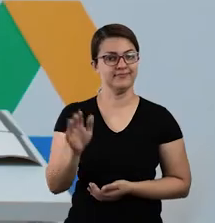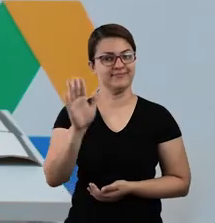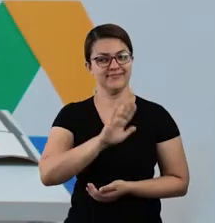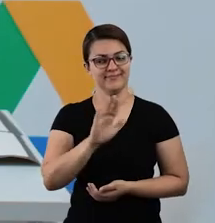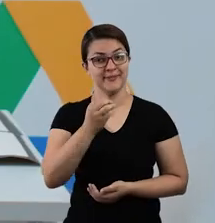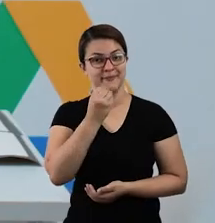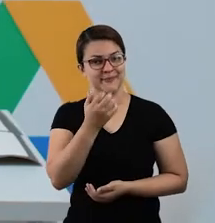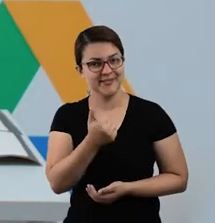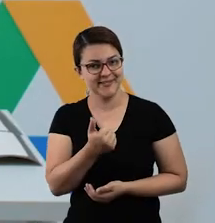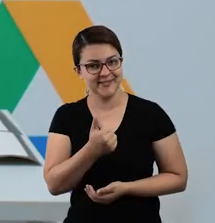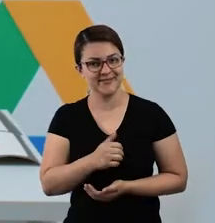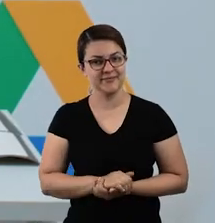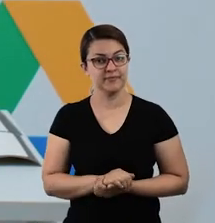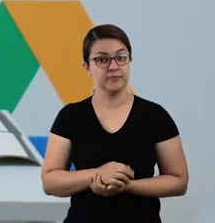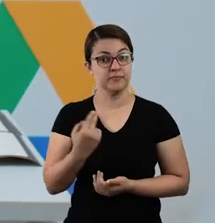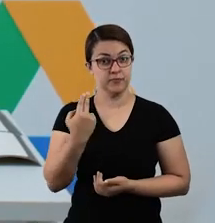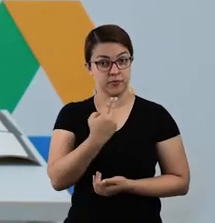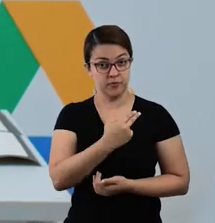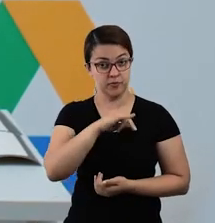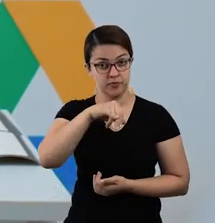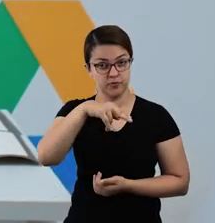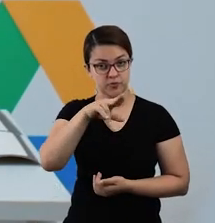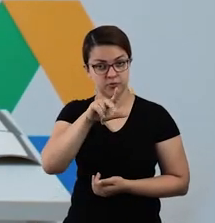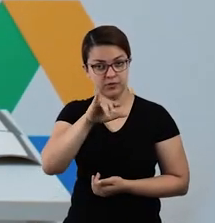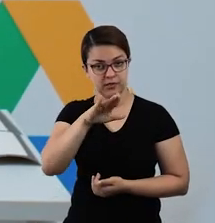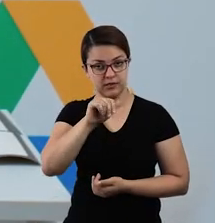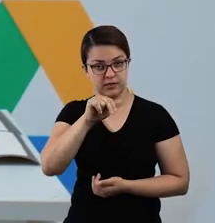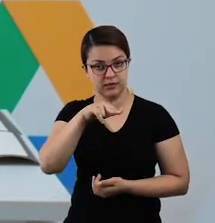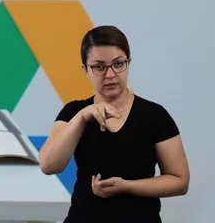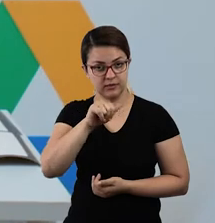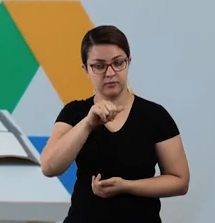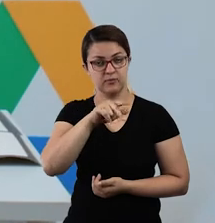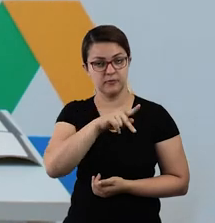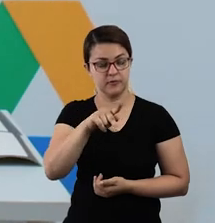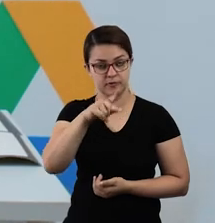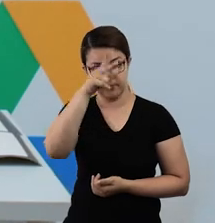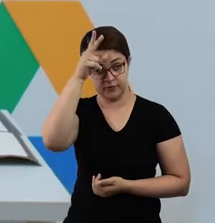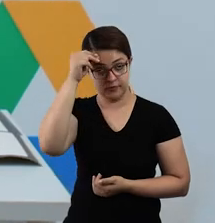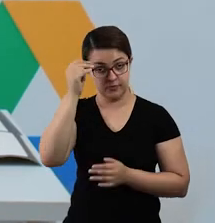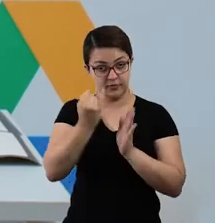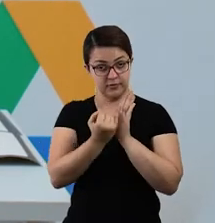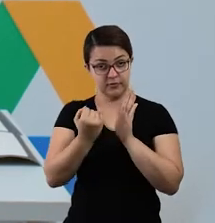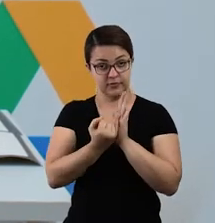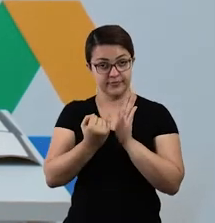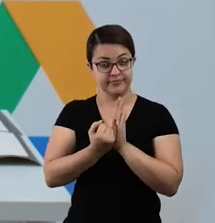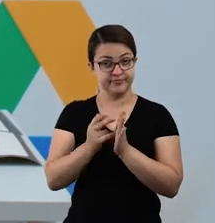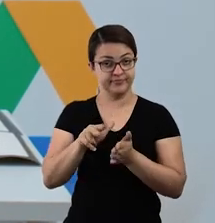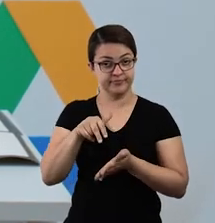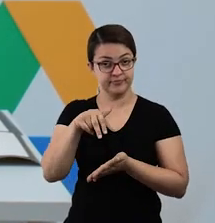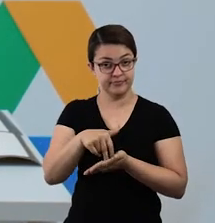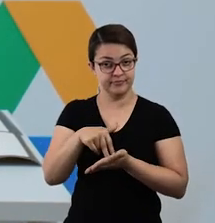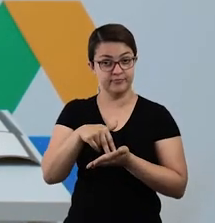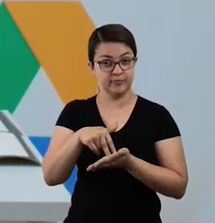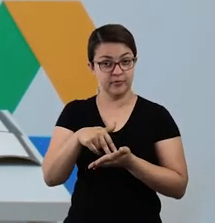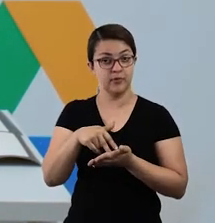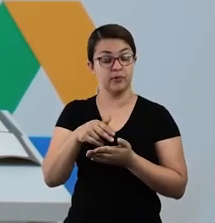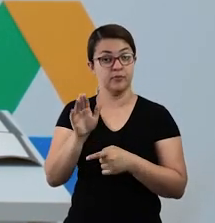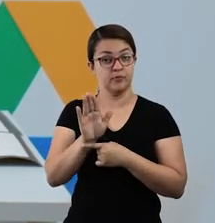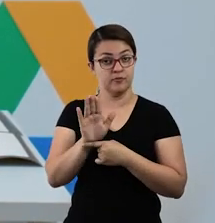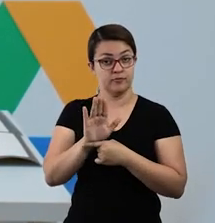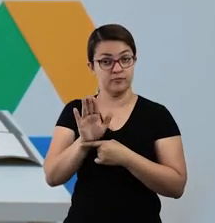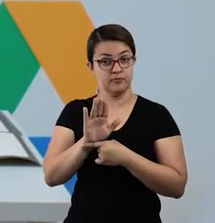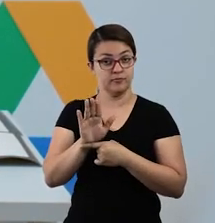Olá, tudo bem? Eu sou a professora Juliana da Reja Municipal de Itapevi. Estou aqui para mais uma